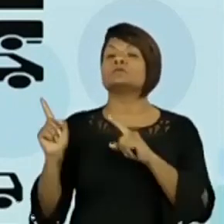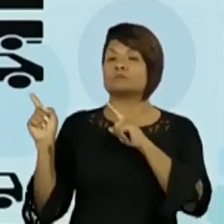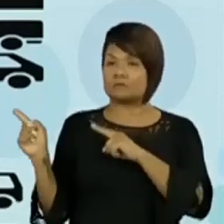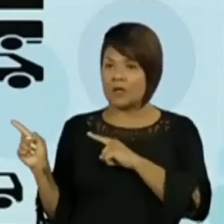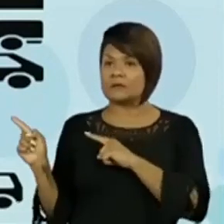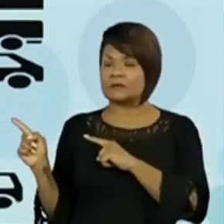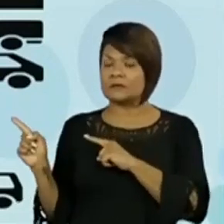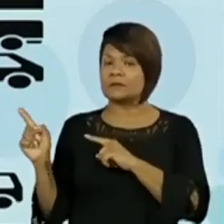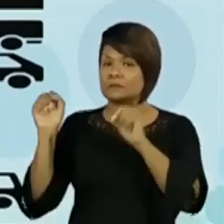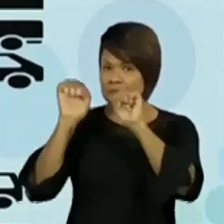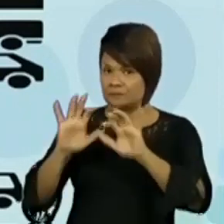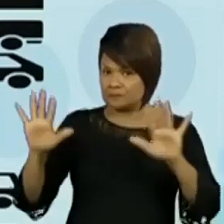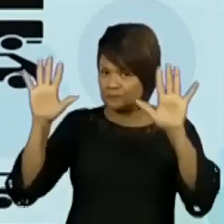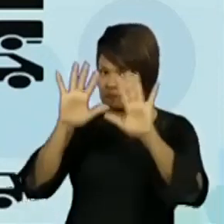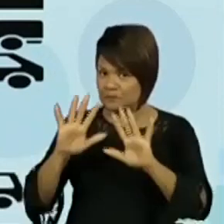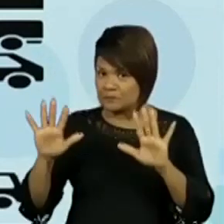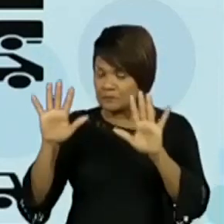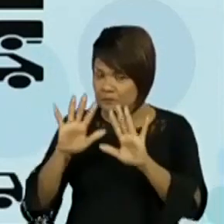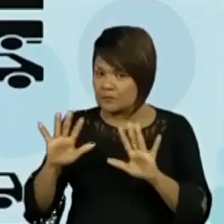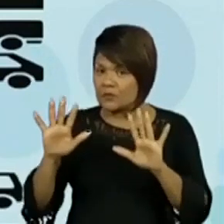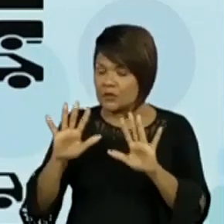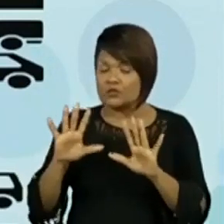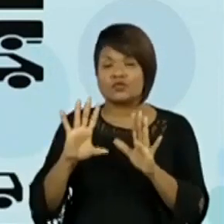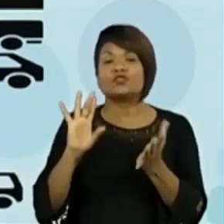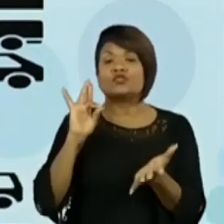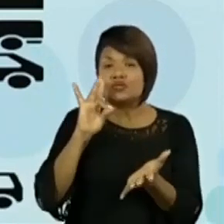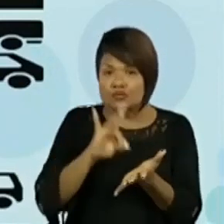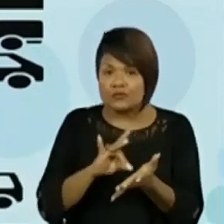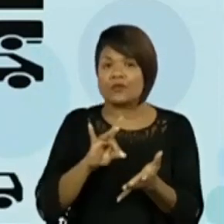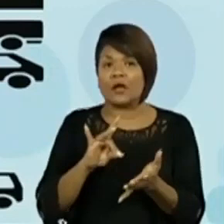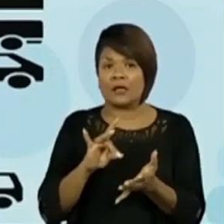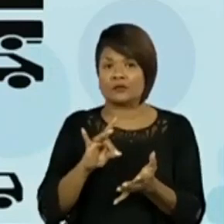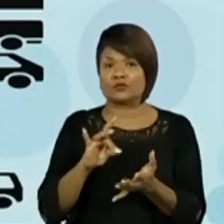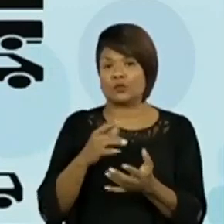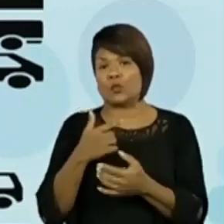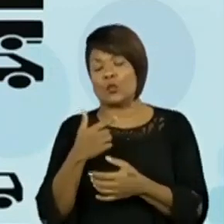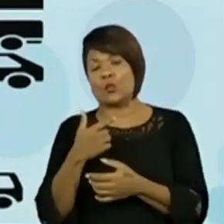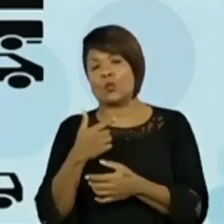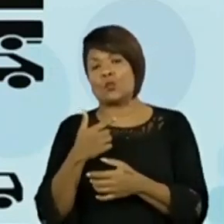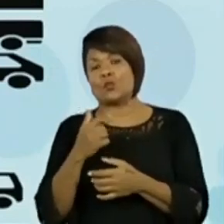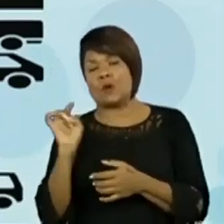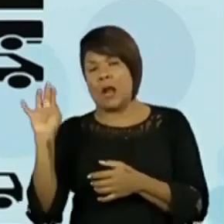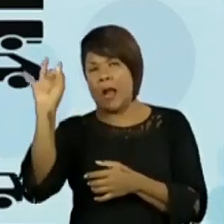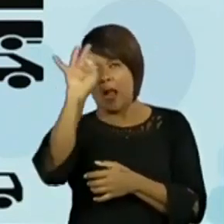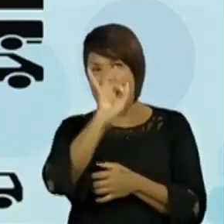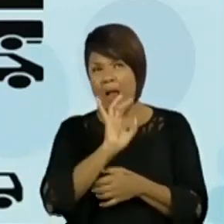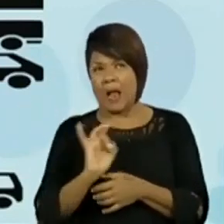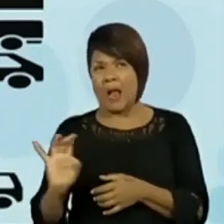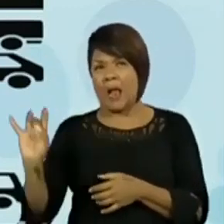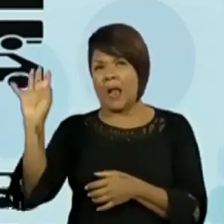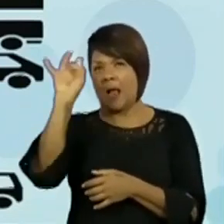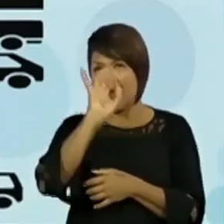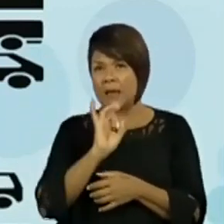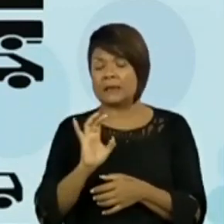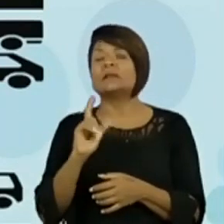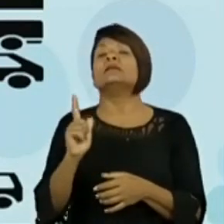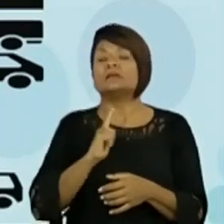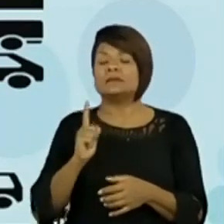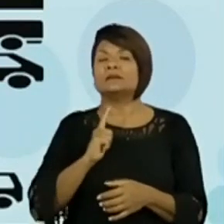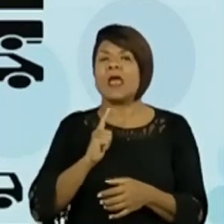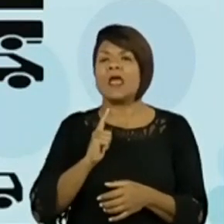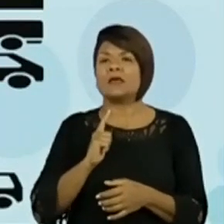nesta imagem, quanto, de fato, nesta imagem, nós temos, sim, a poluição.